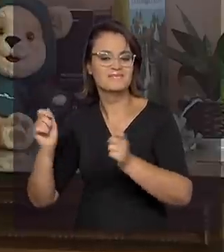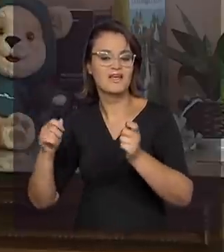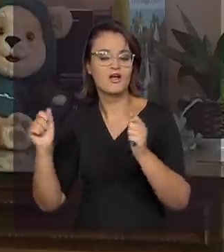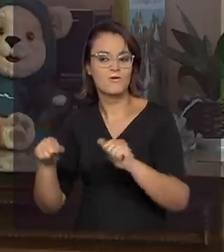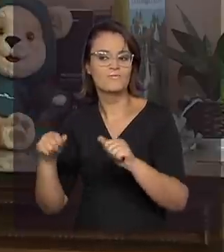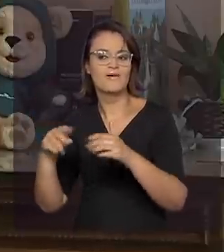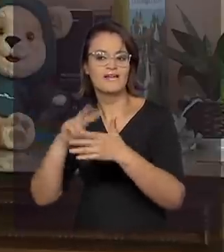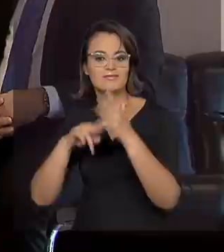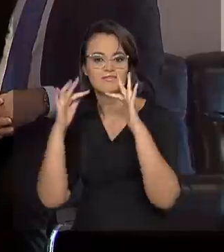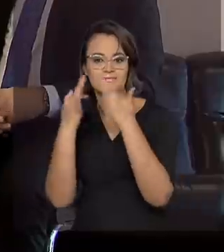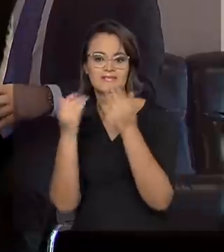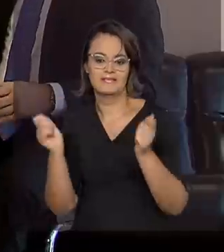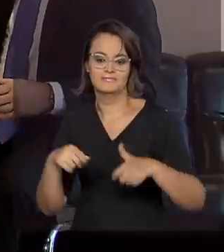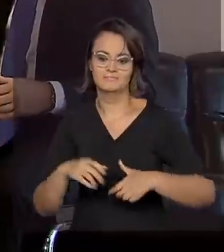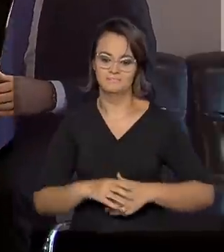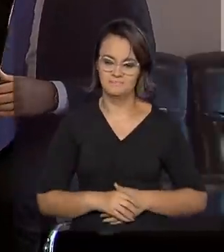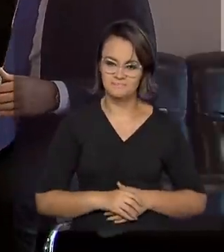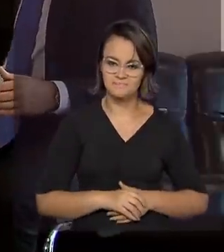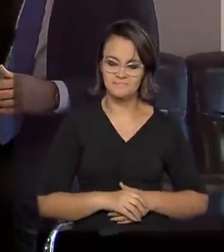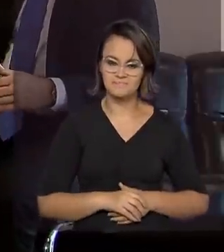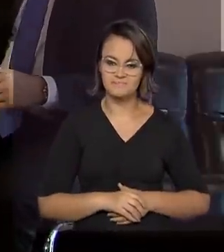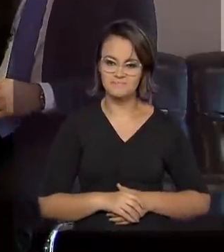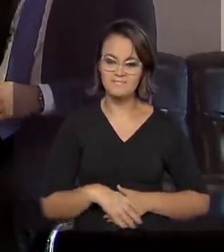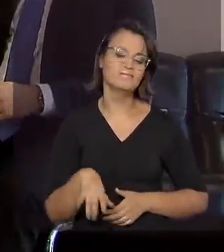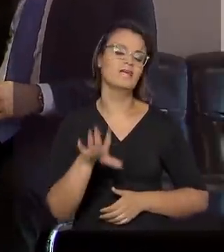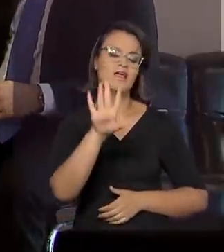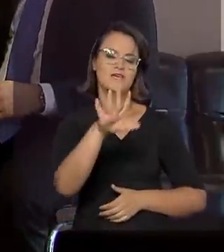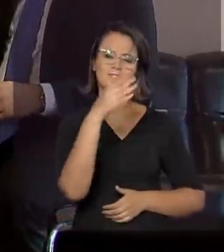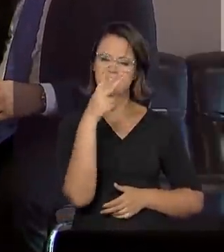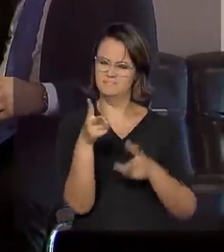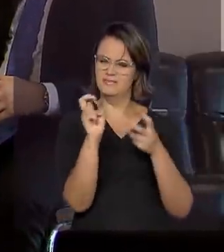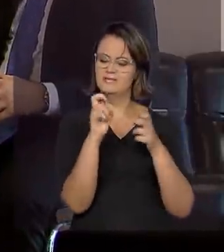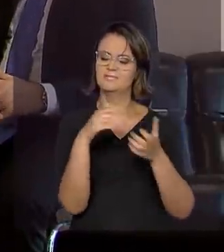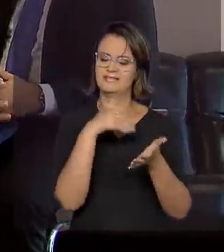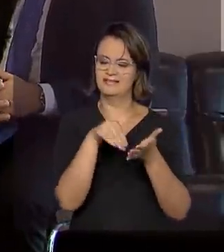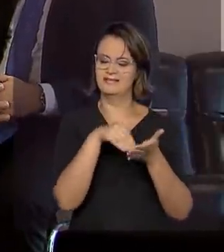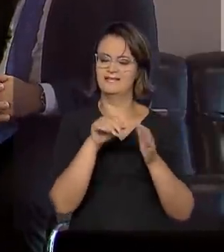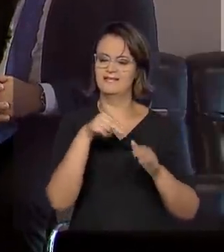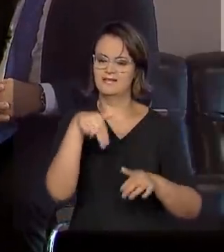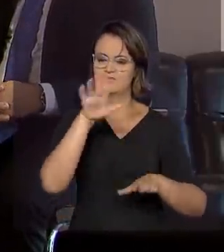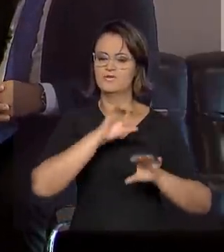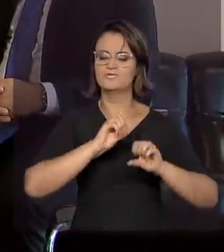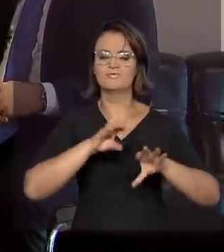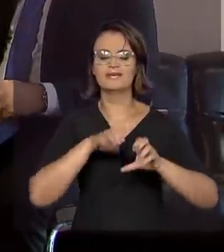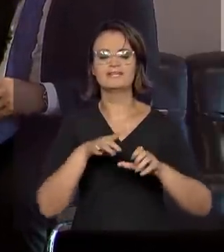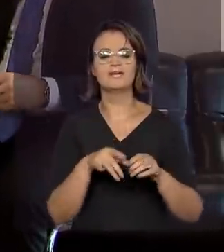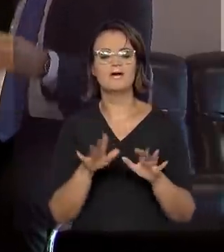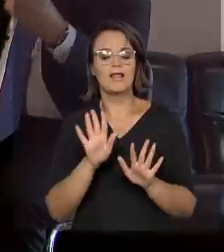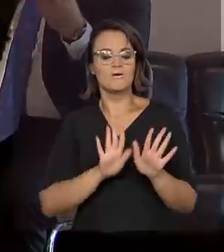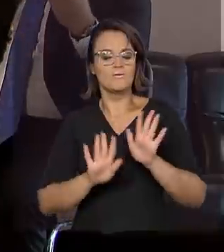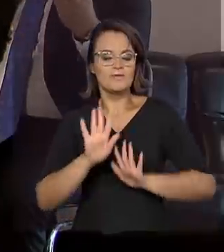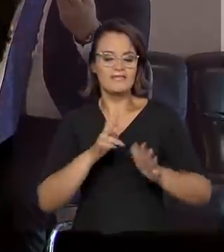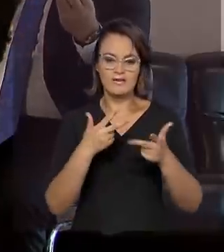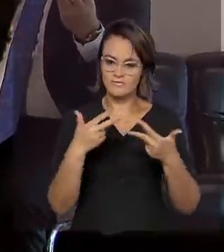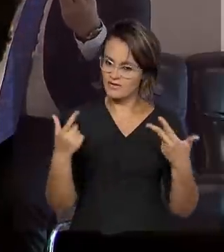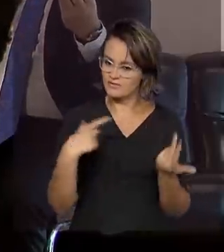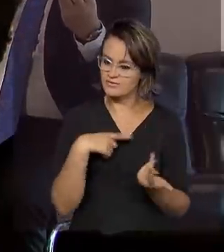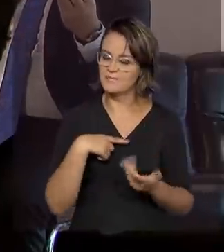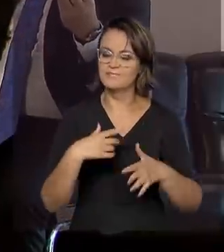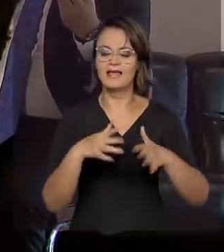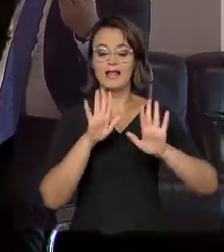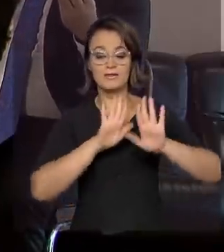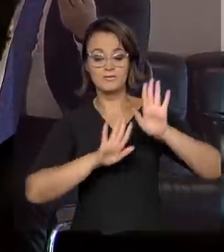familiar a essas famílias. Agora, eu percebo que a Secretaria Nacional de Alfabetização, ela tem vários cuidados. Ela tem esse